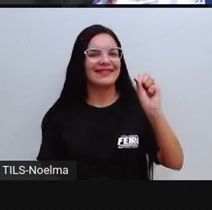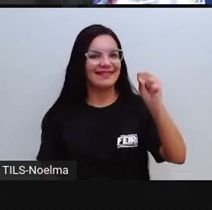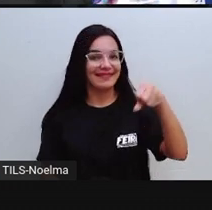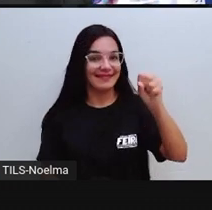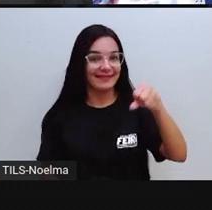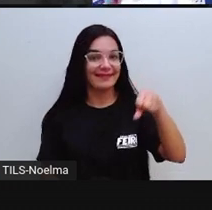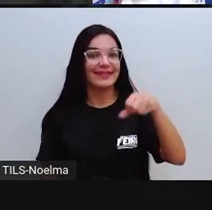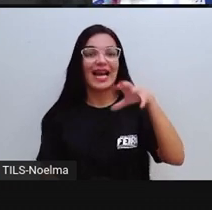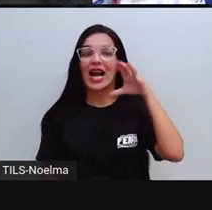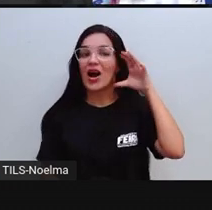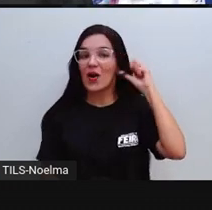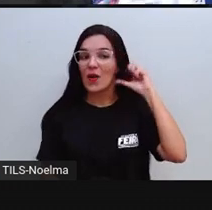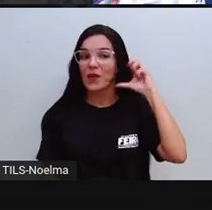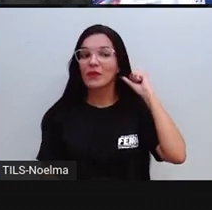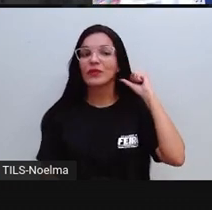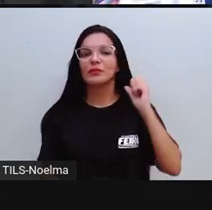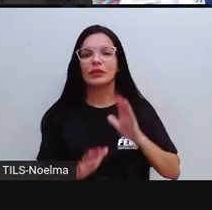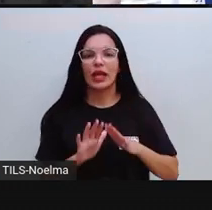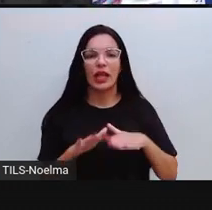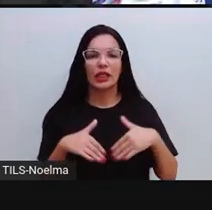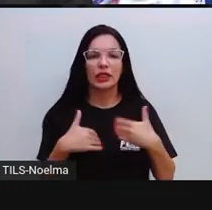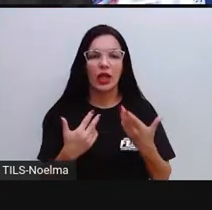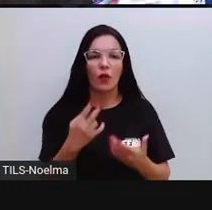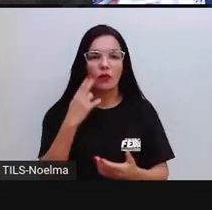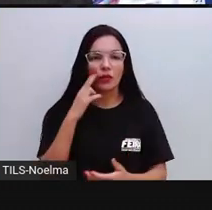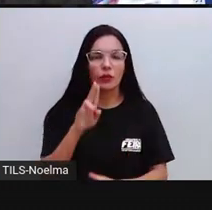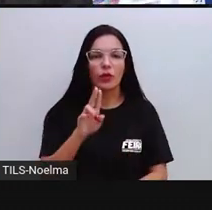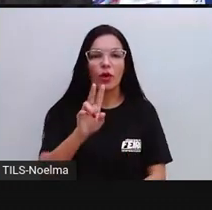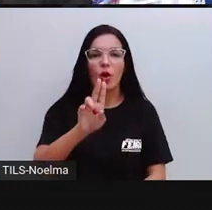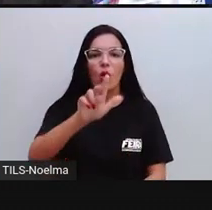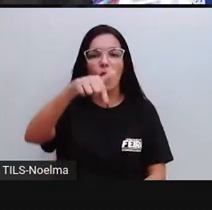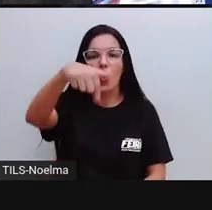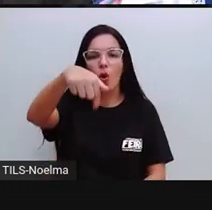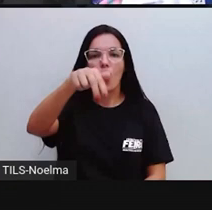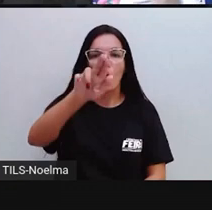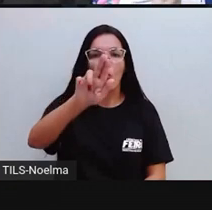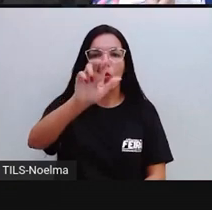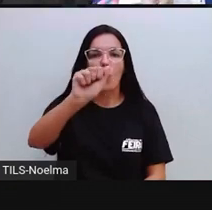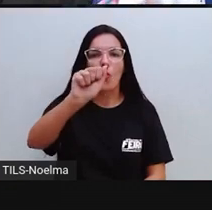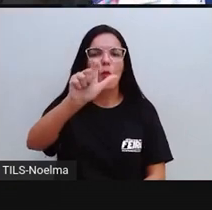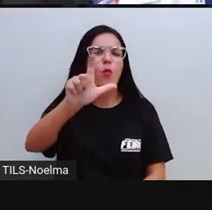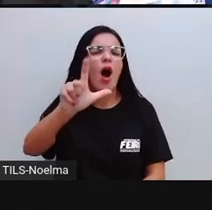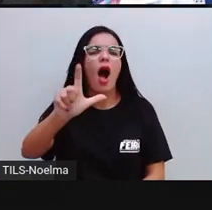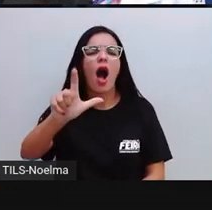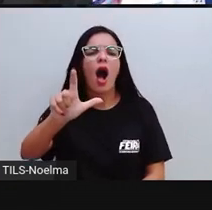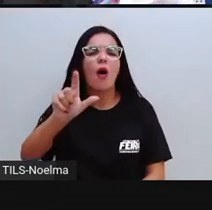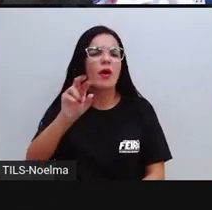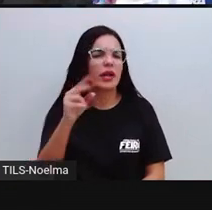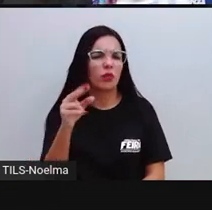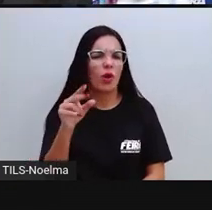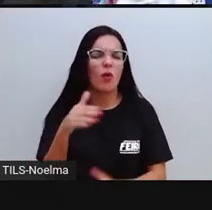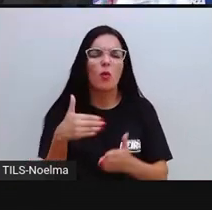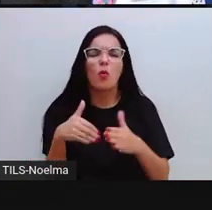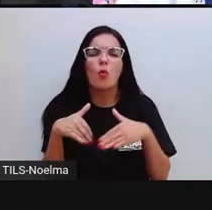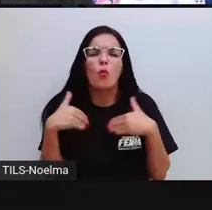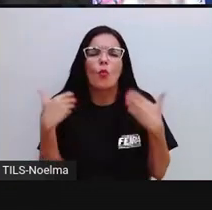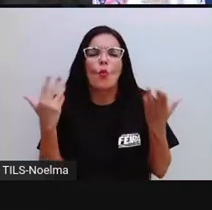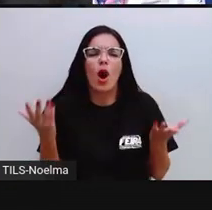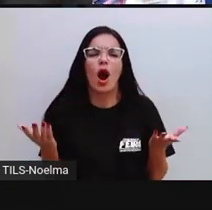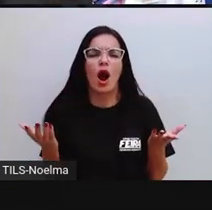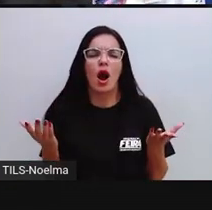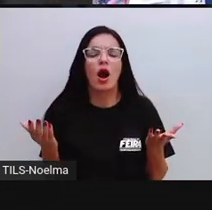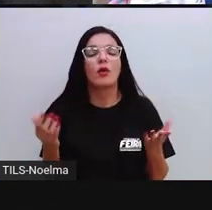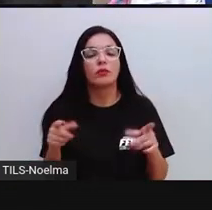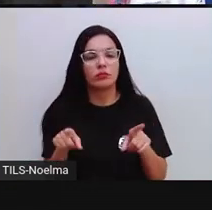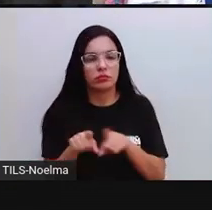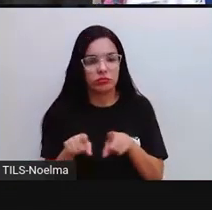Ouvimos o som do U, ó, quando falamos, qual. Qual. Qual. Então, ó, ouvimos o som do U. Ó, Pro,